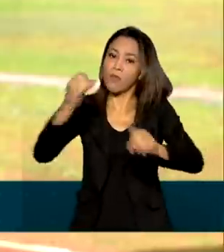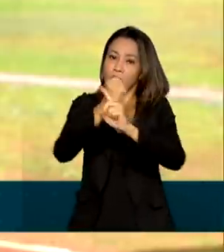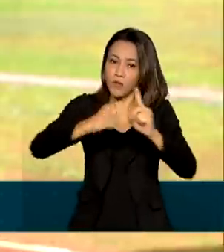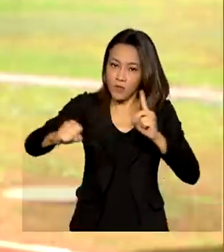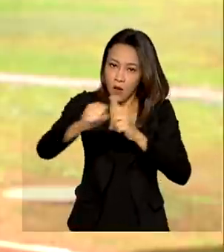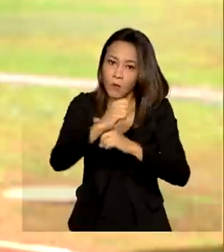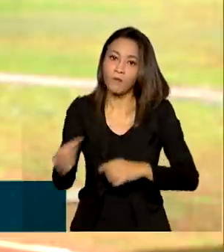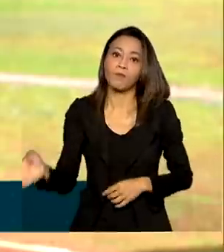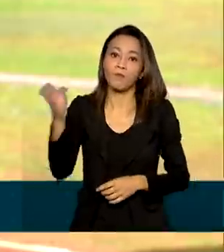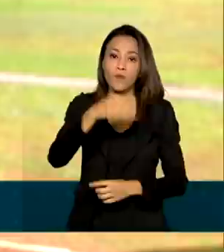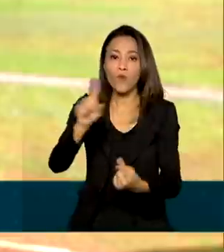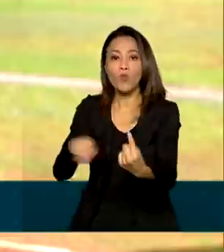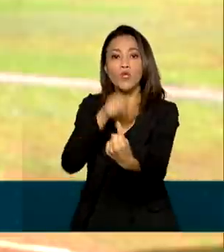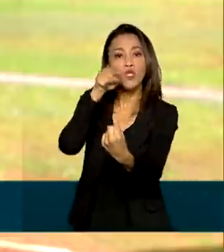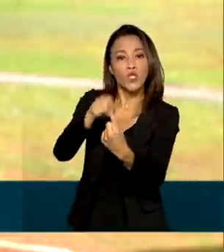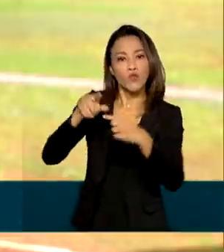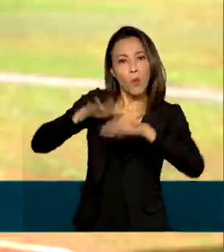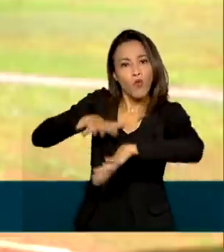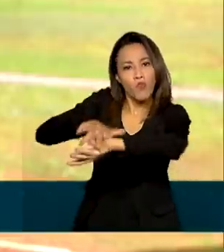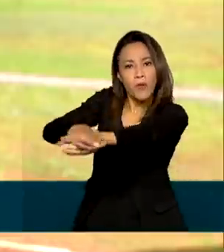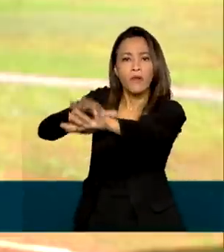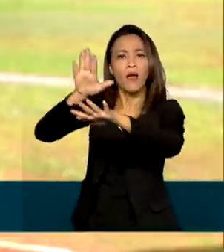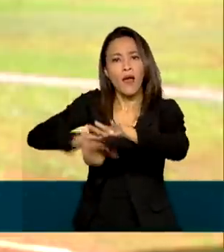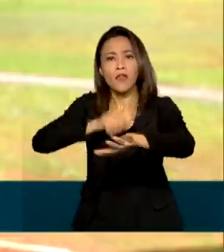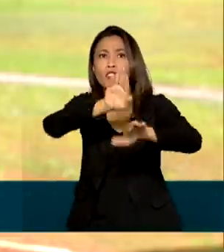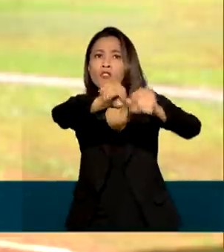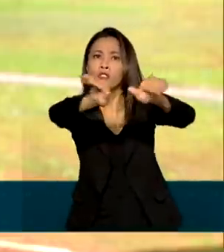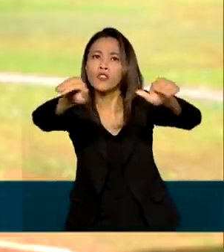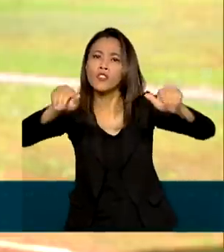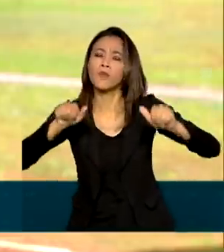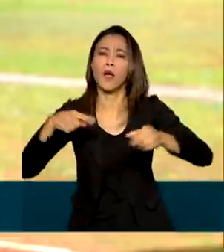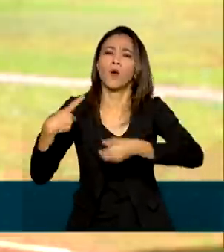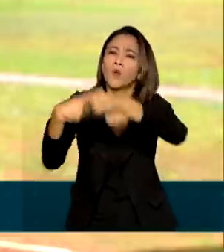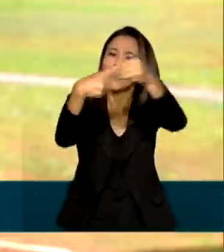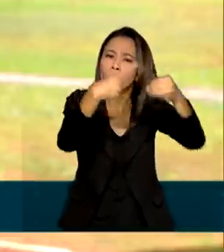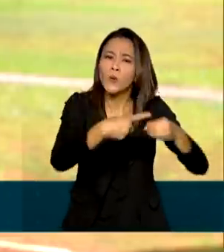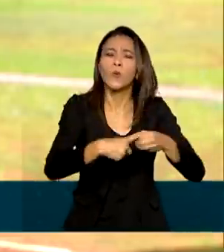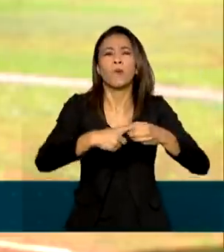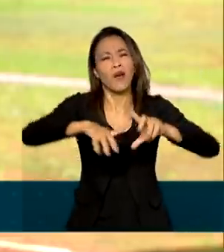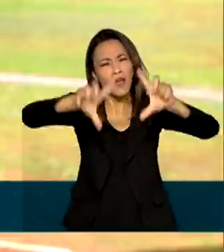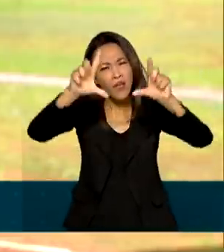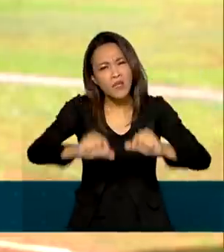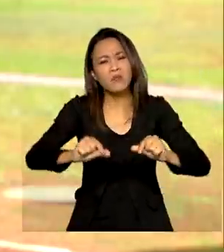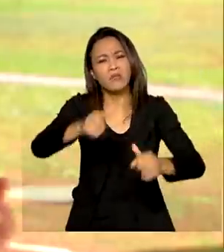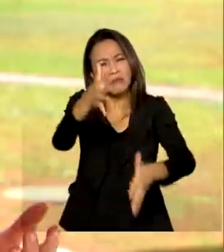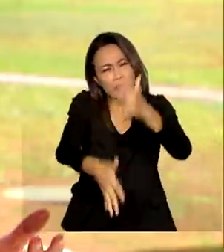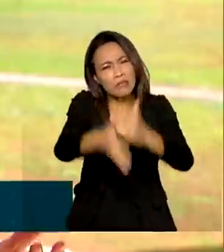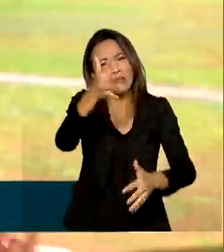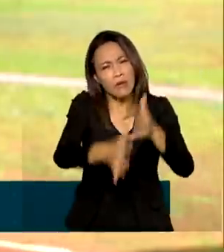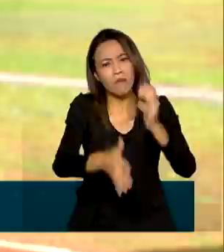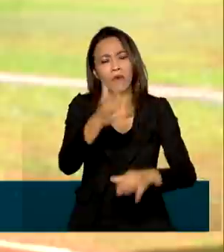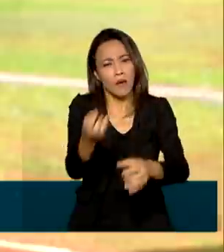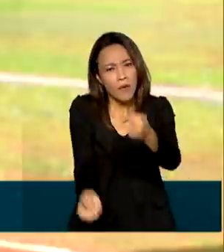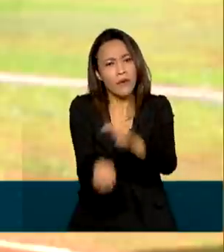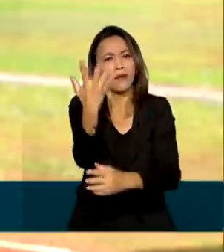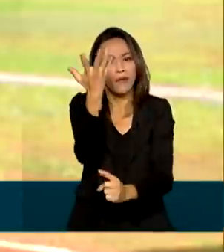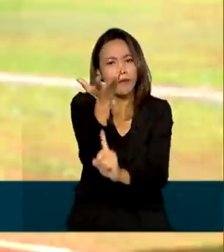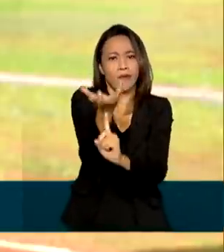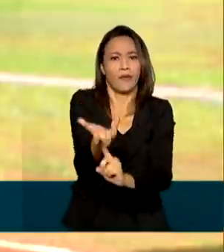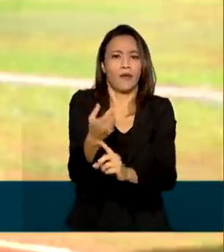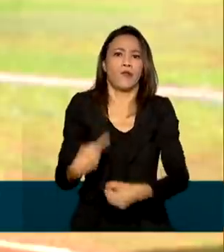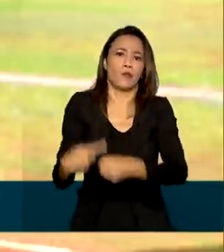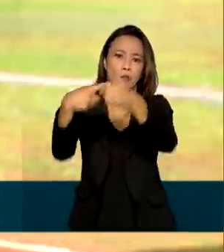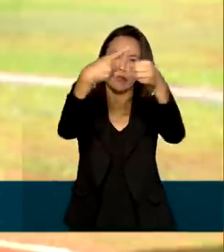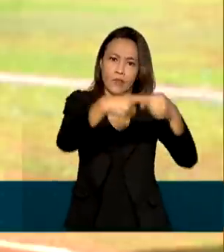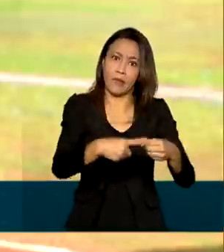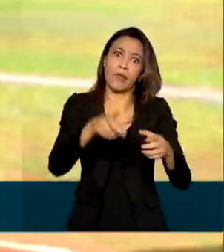movimento é chamar a atenção das autoridades municipais sobre a burocracia para a instalação de antenas. Muitas vezes, a operação esbarra